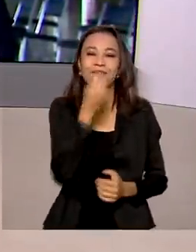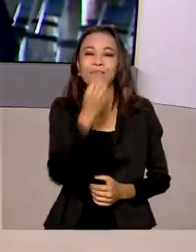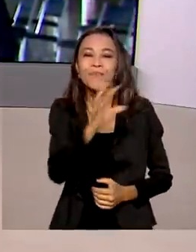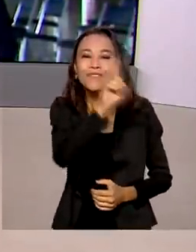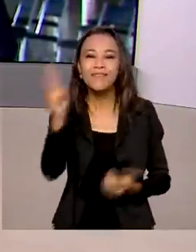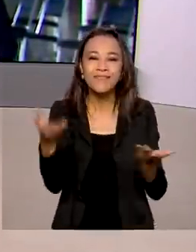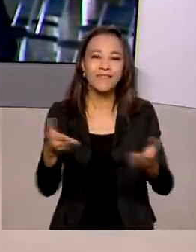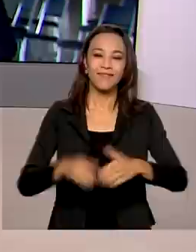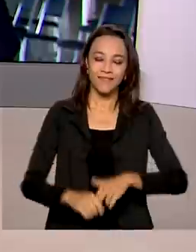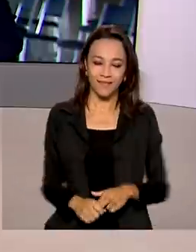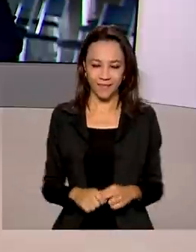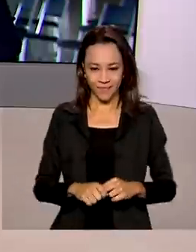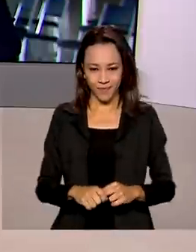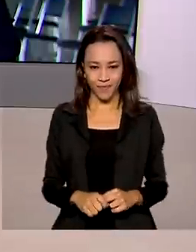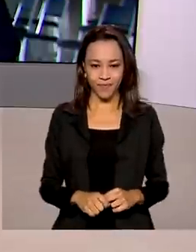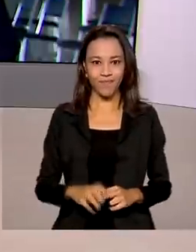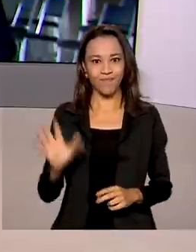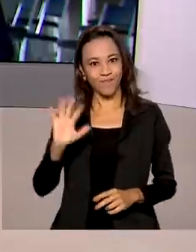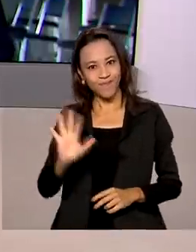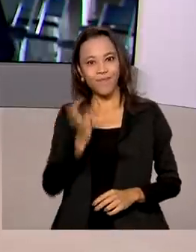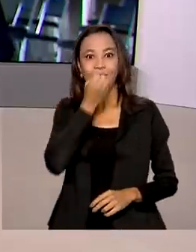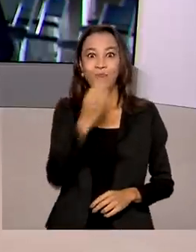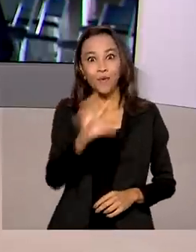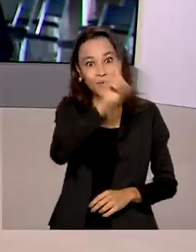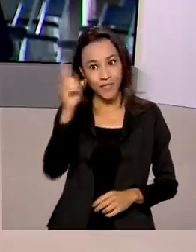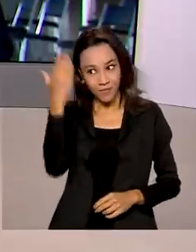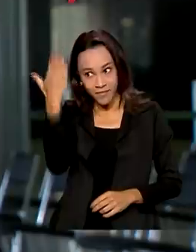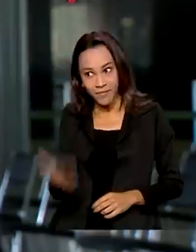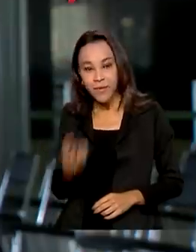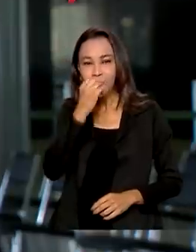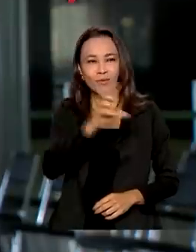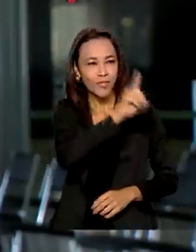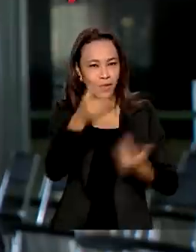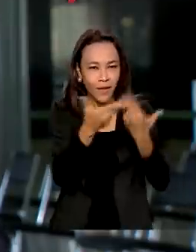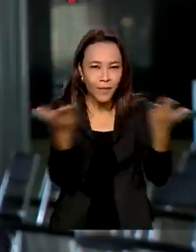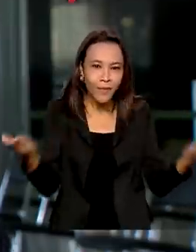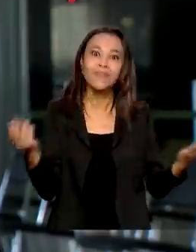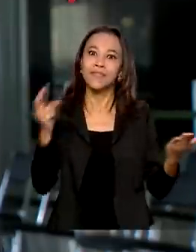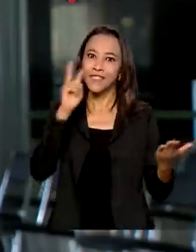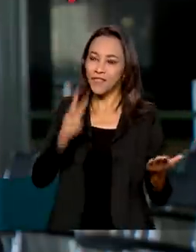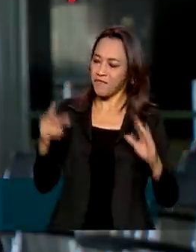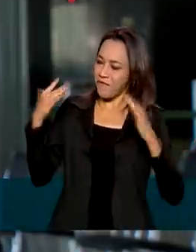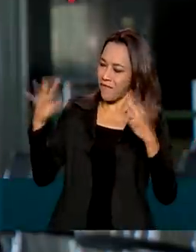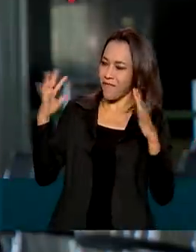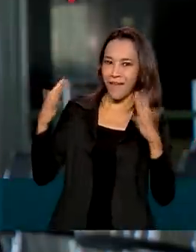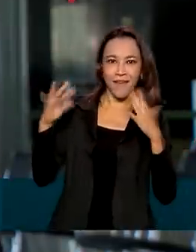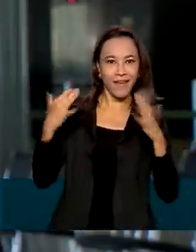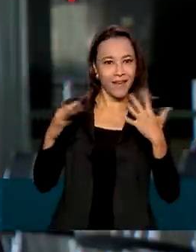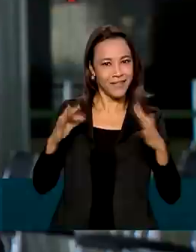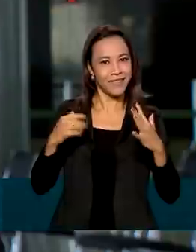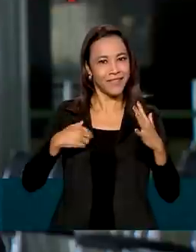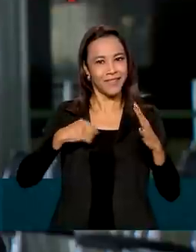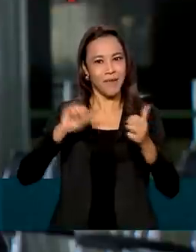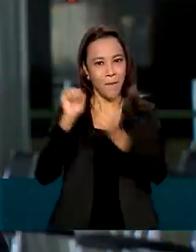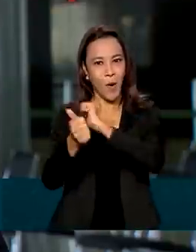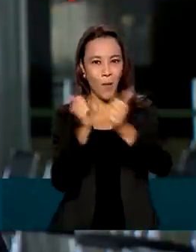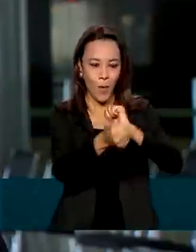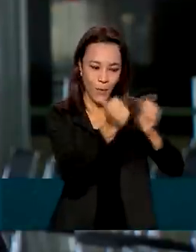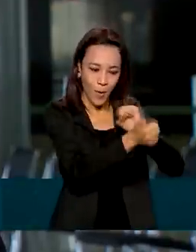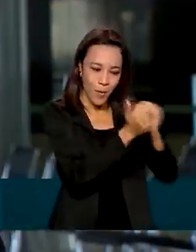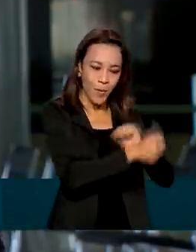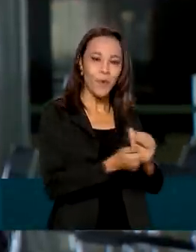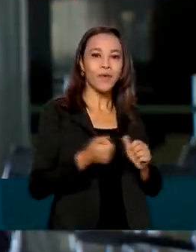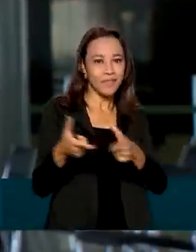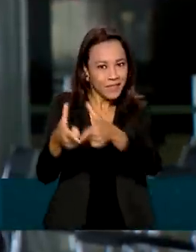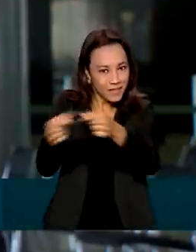dia! Oi Renata, bom dia para você, bom dia a todos. Pois é, a gente viu a festa dos brasileiros que levaram as medalhas em Tóquio nesse